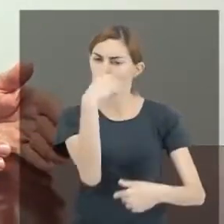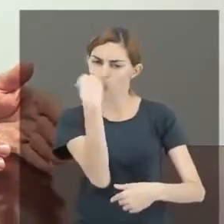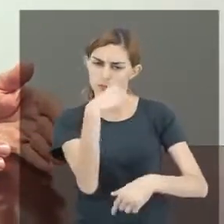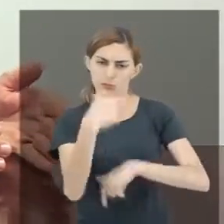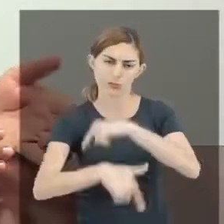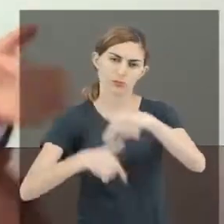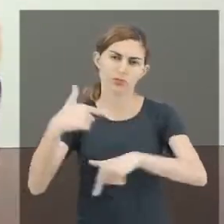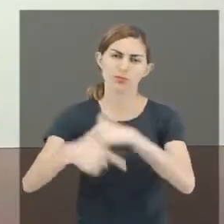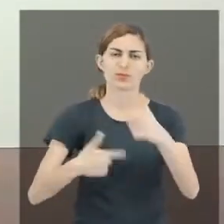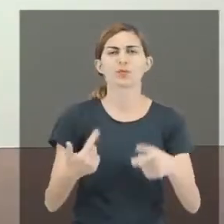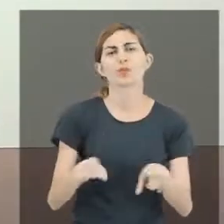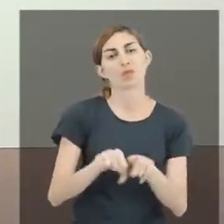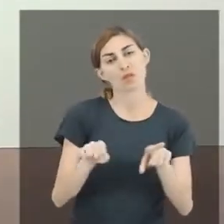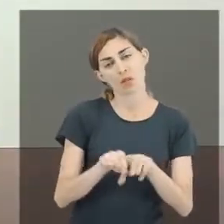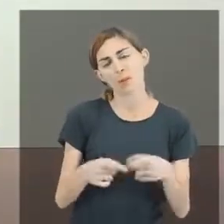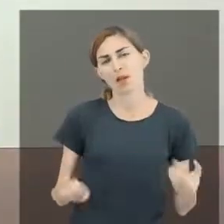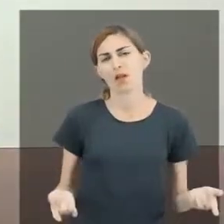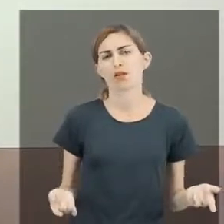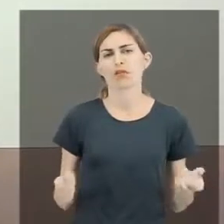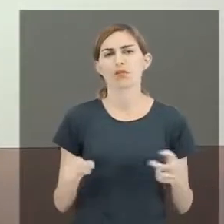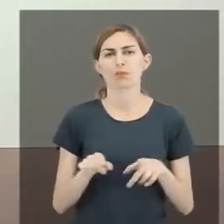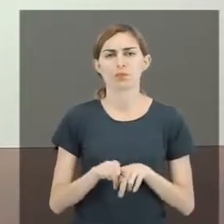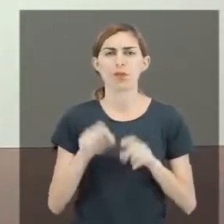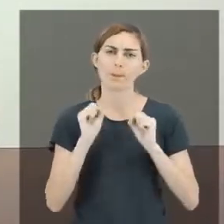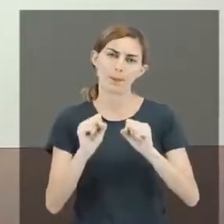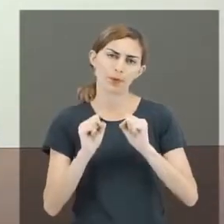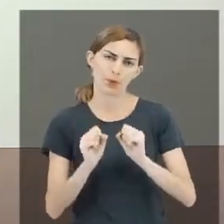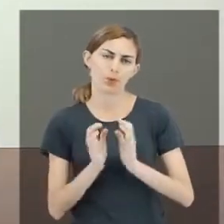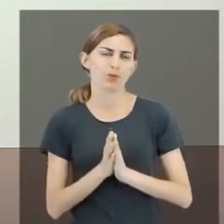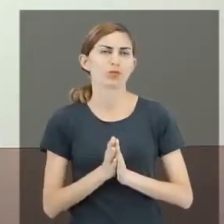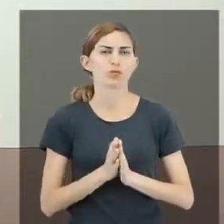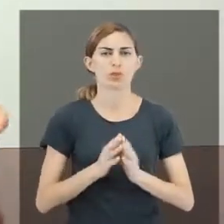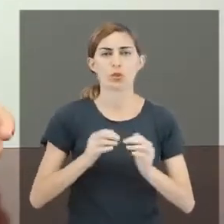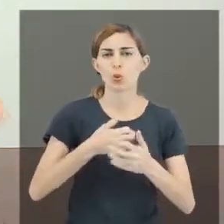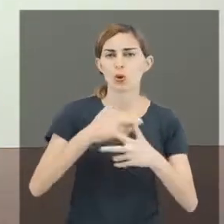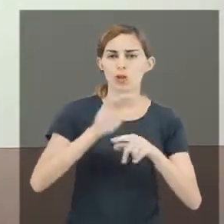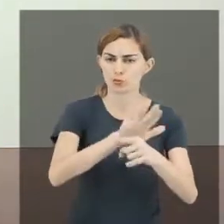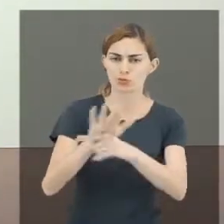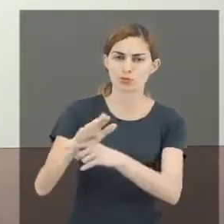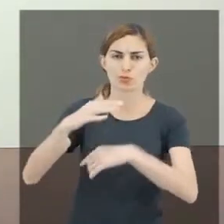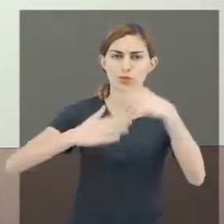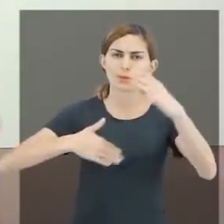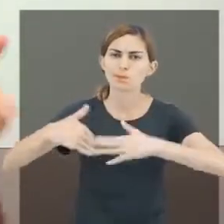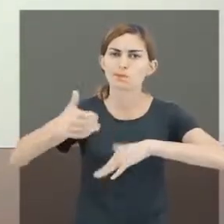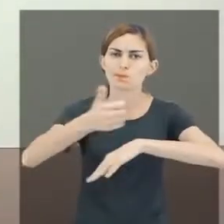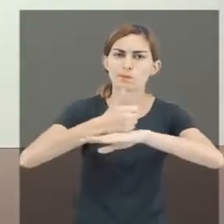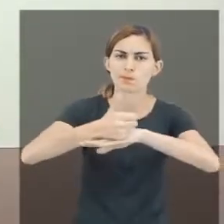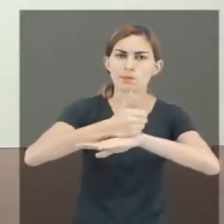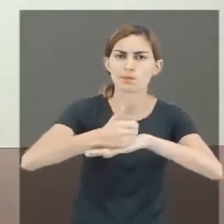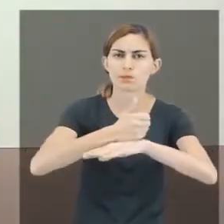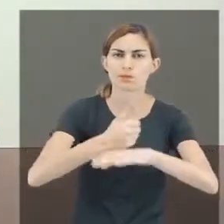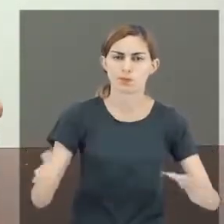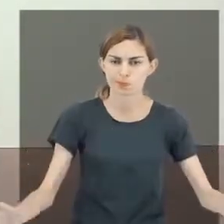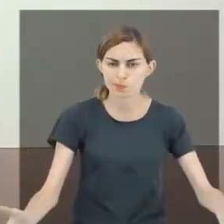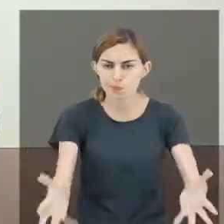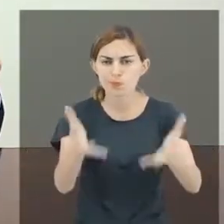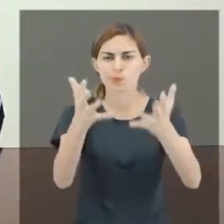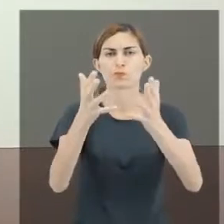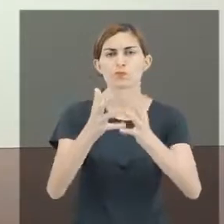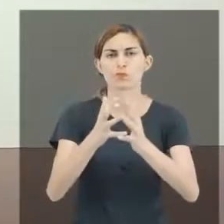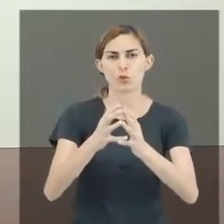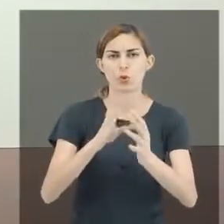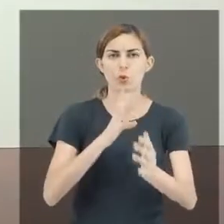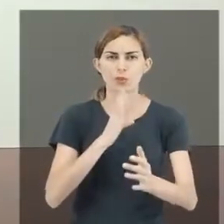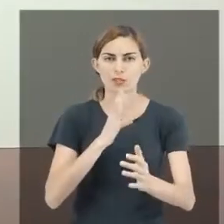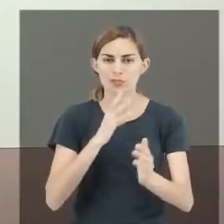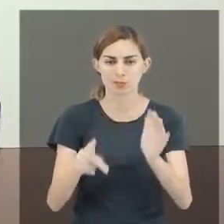oportunidades. E também o contrário, você vai poder qualificar, capacitar, fortalecer